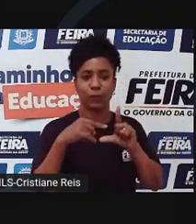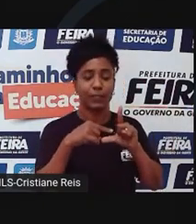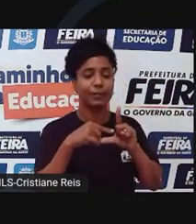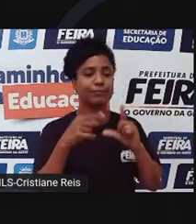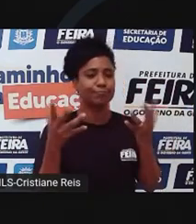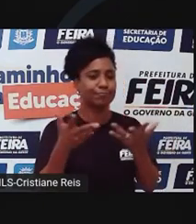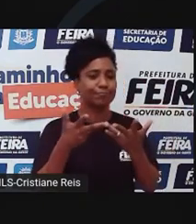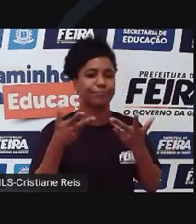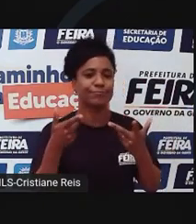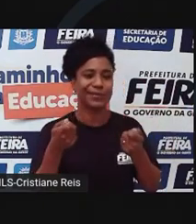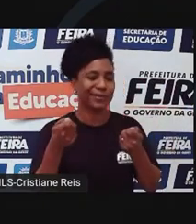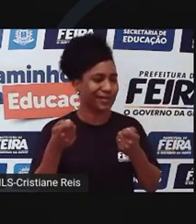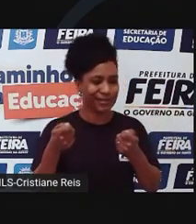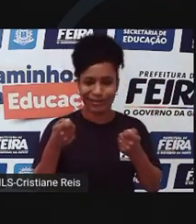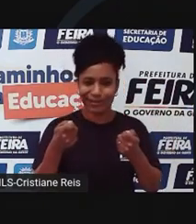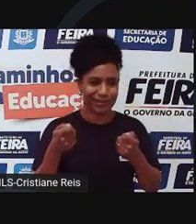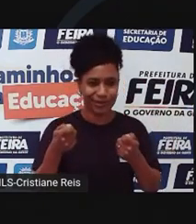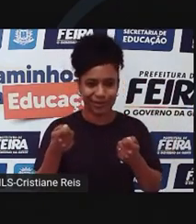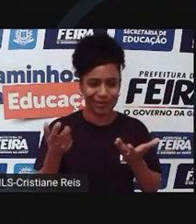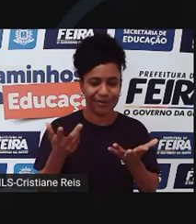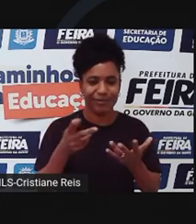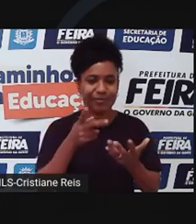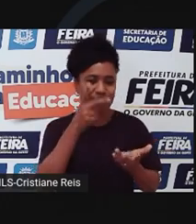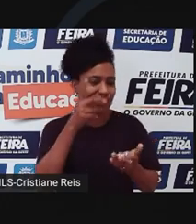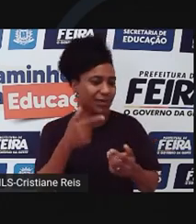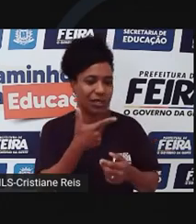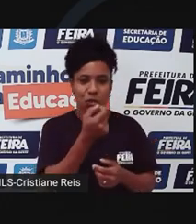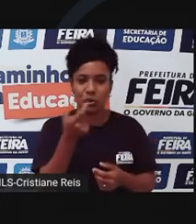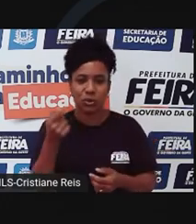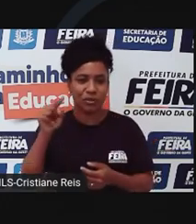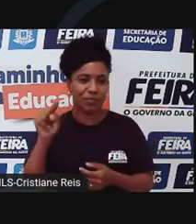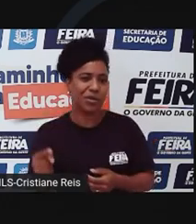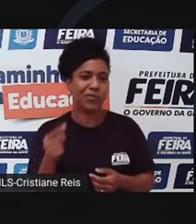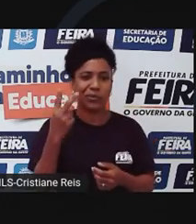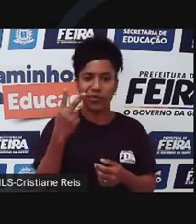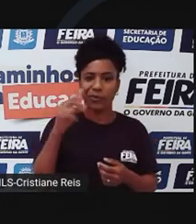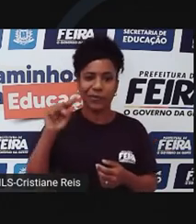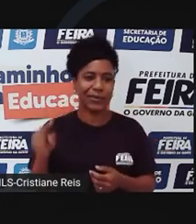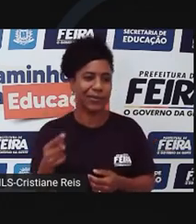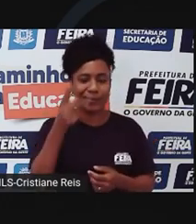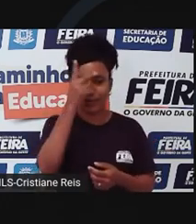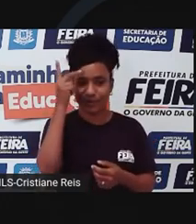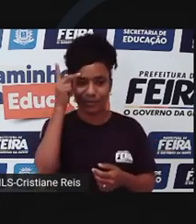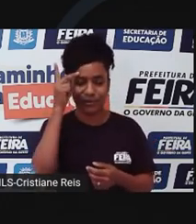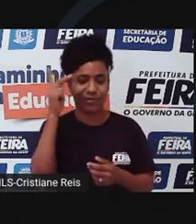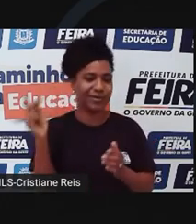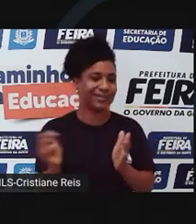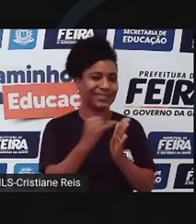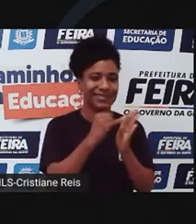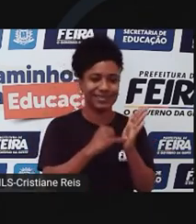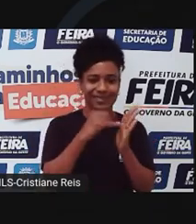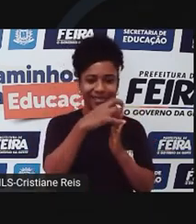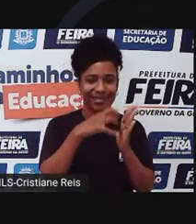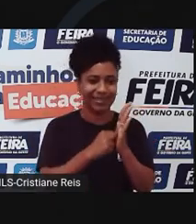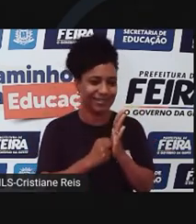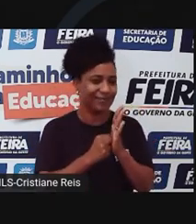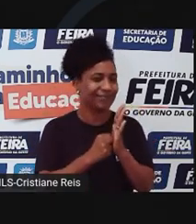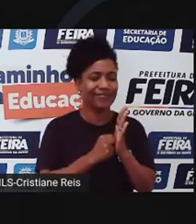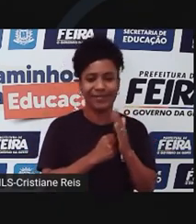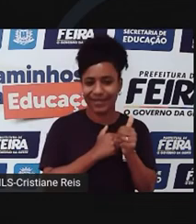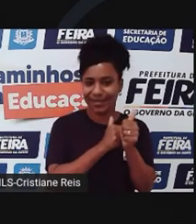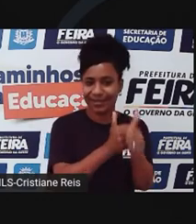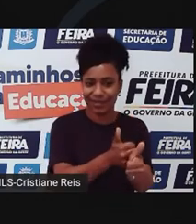não é só uma questão numérica, não é uma questão de ter 200 mil ou 2 milhões de pessoas te seguindo, é a questão do ângulo, como você conta